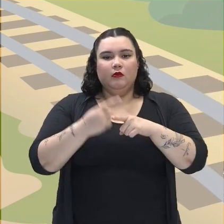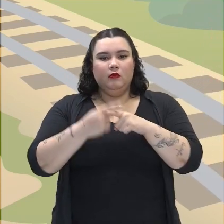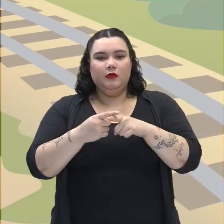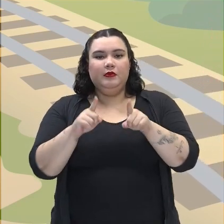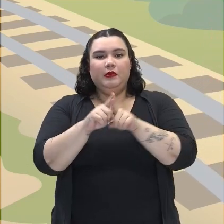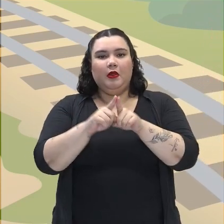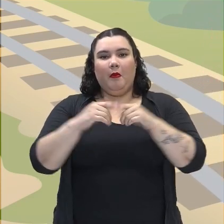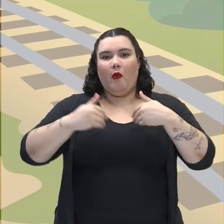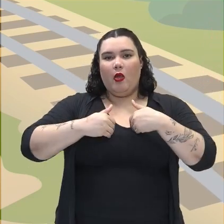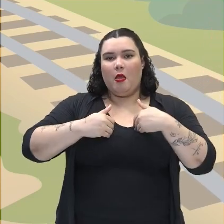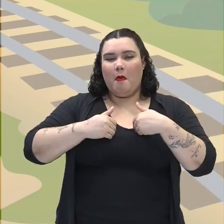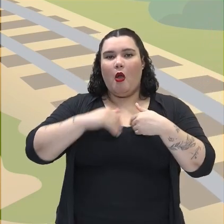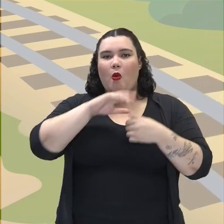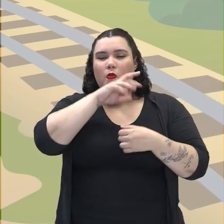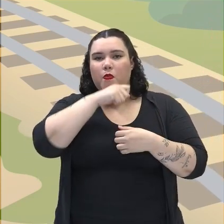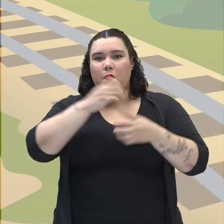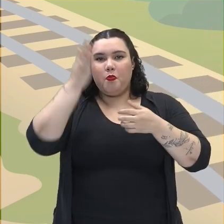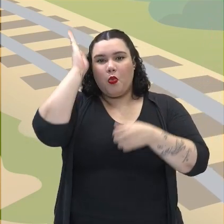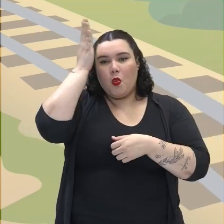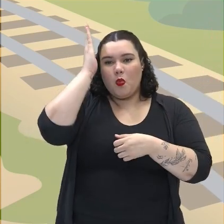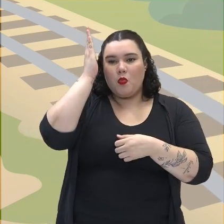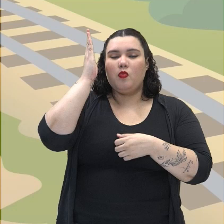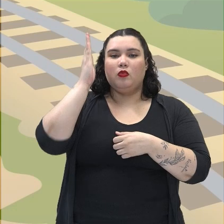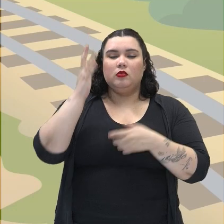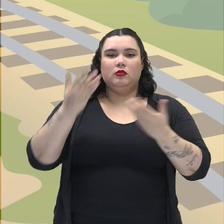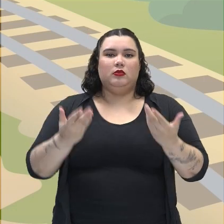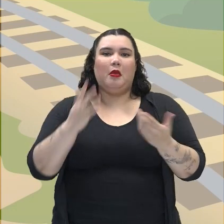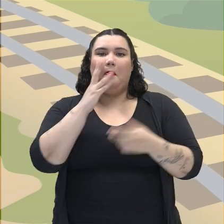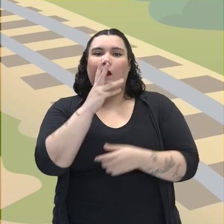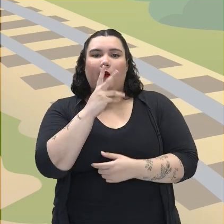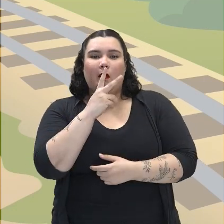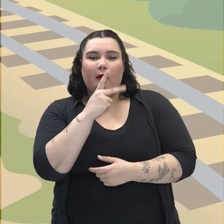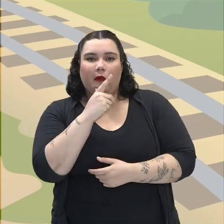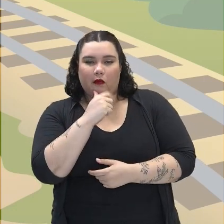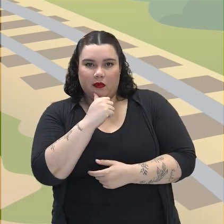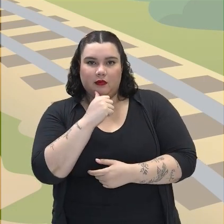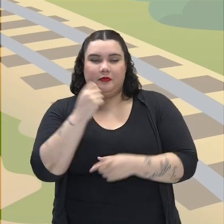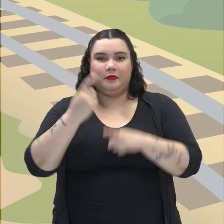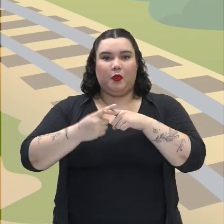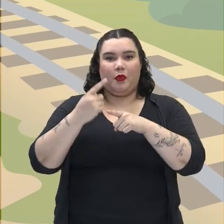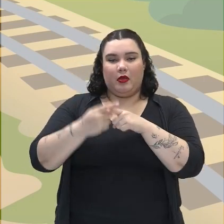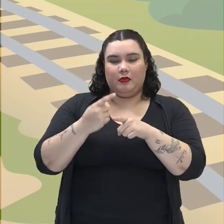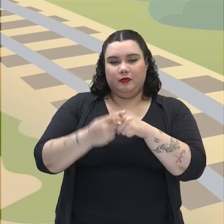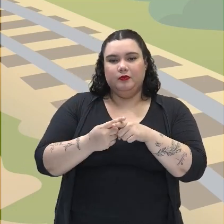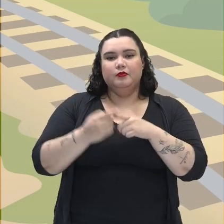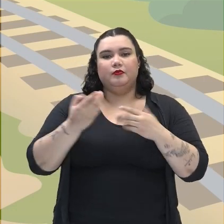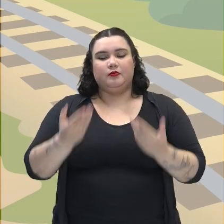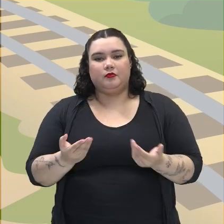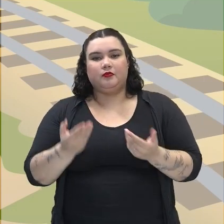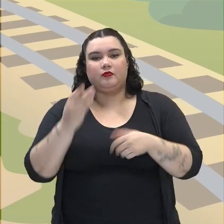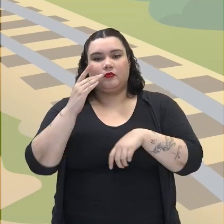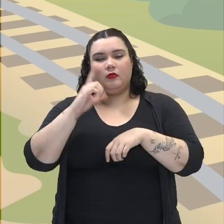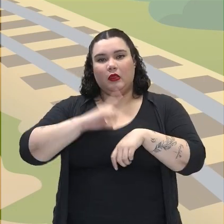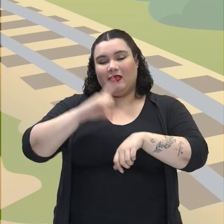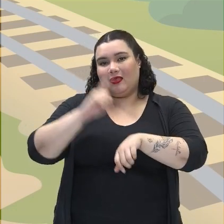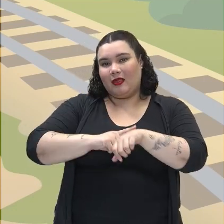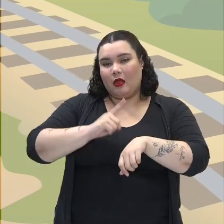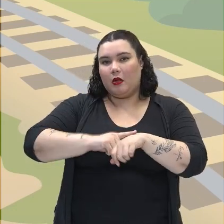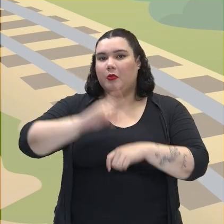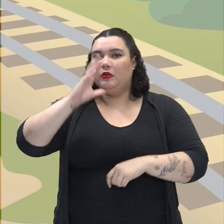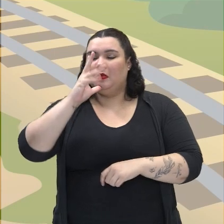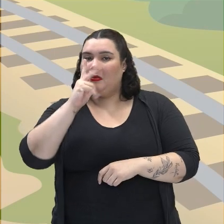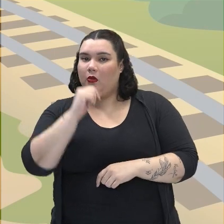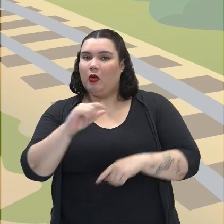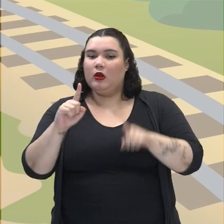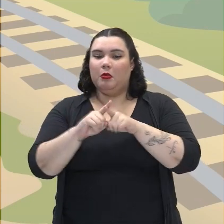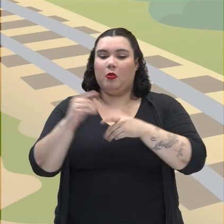era... causava um transtorno muito grande, tanto de mão de obra, quanto também de tempo que se levava